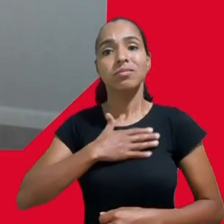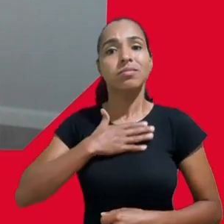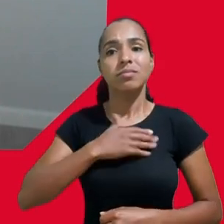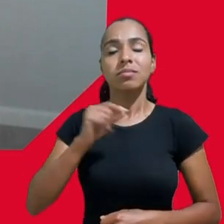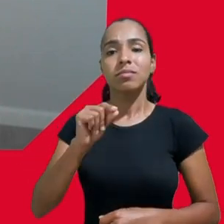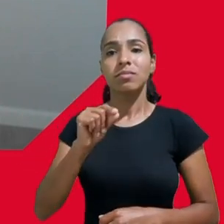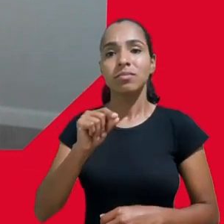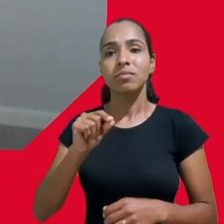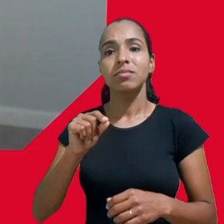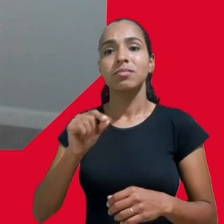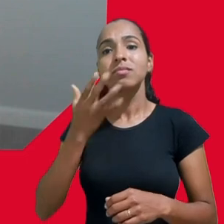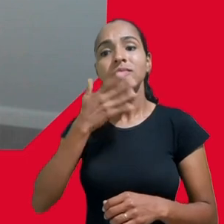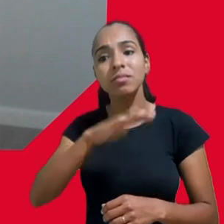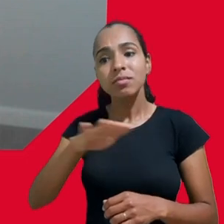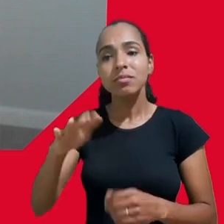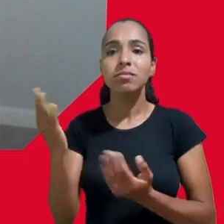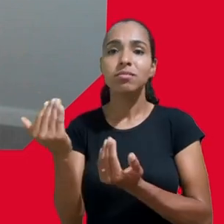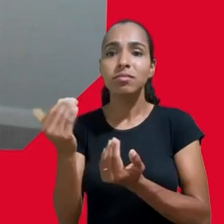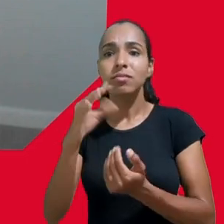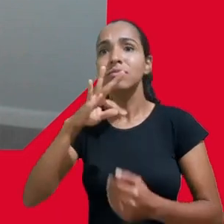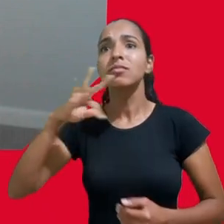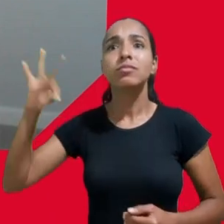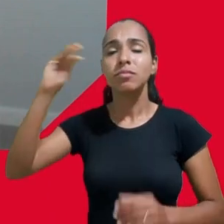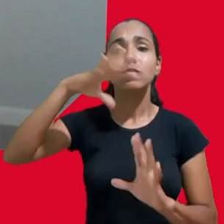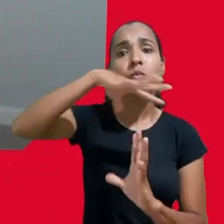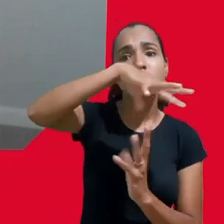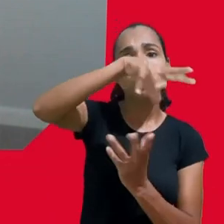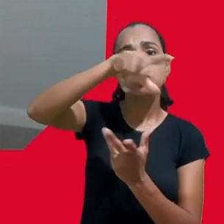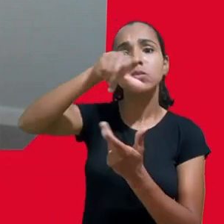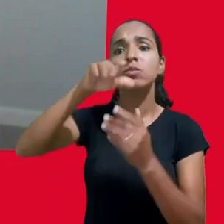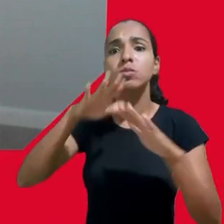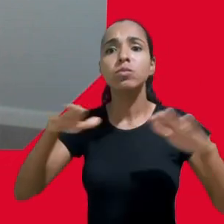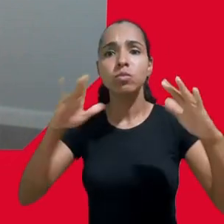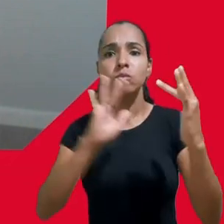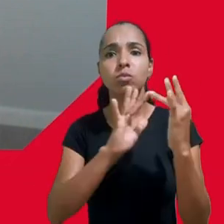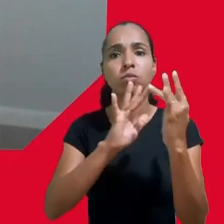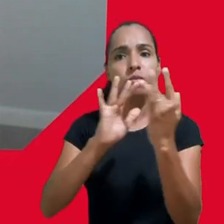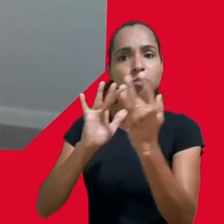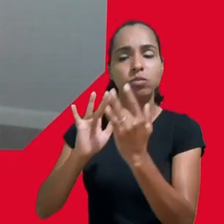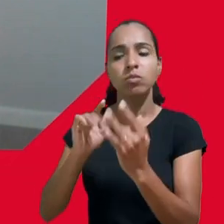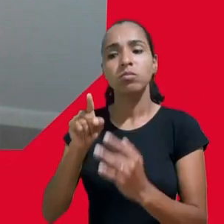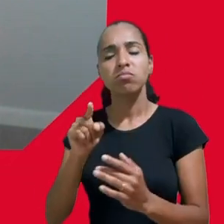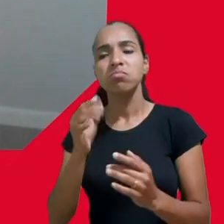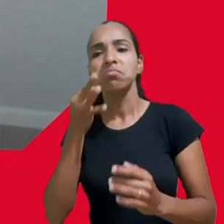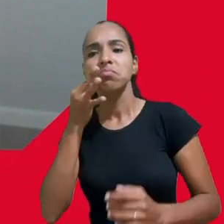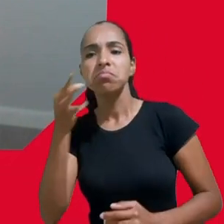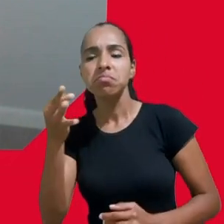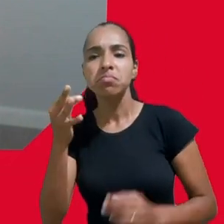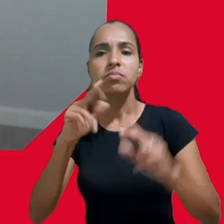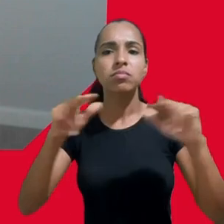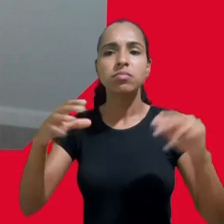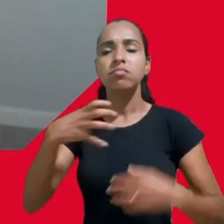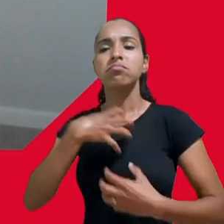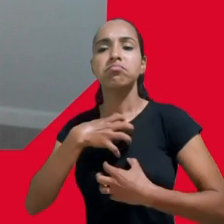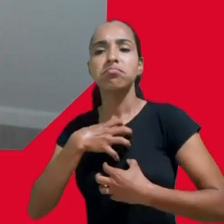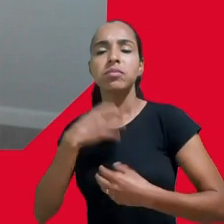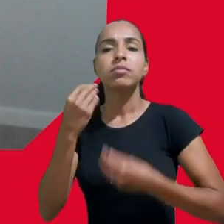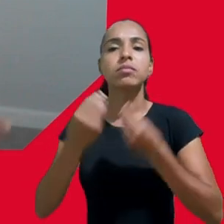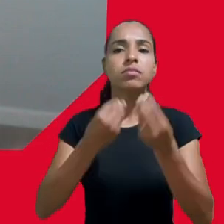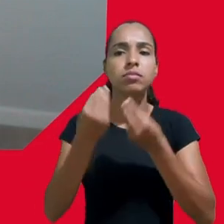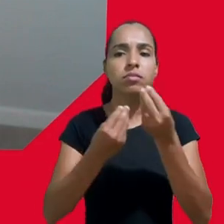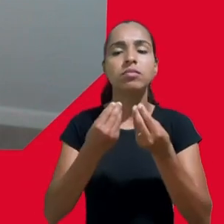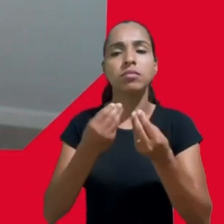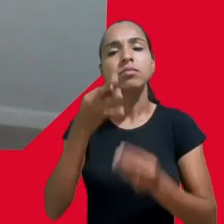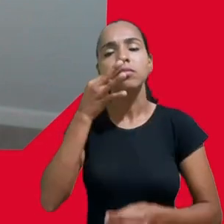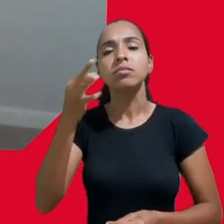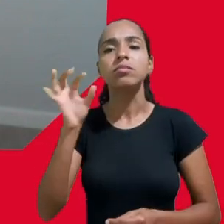para que fosse tem ouvido sobre seus desejos receios e opiniões a respeito da internet eles relataram a importância da